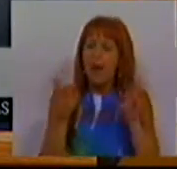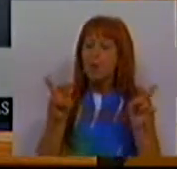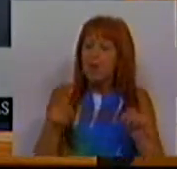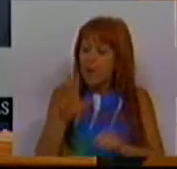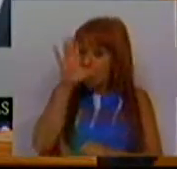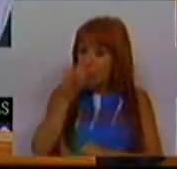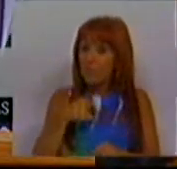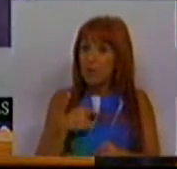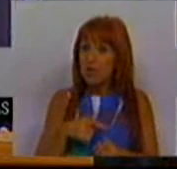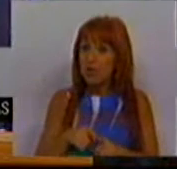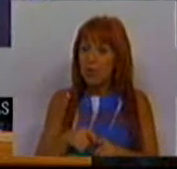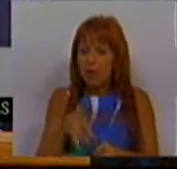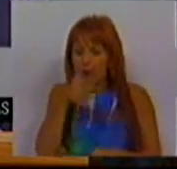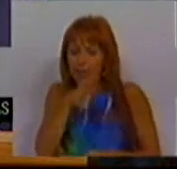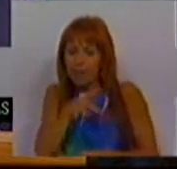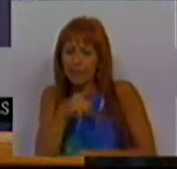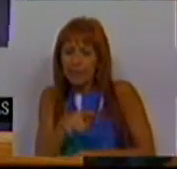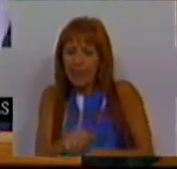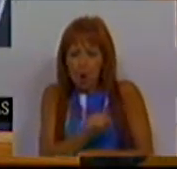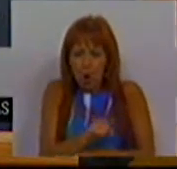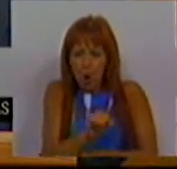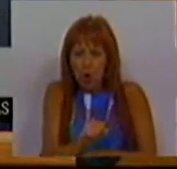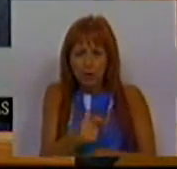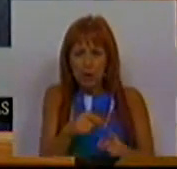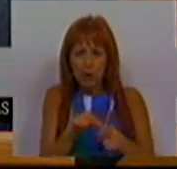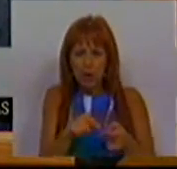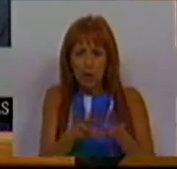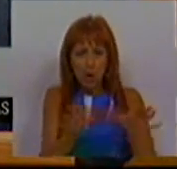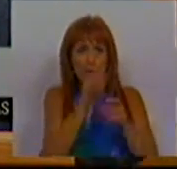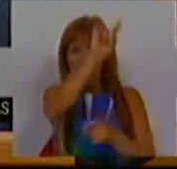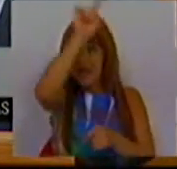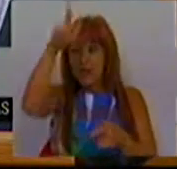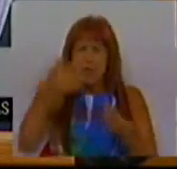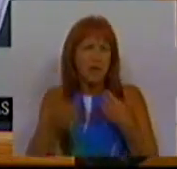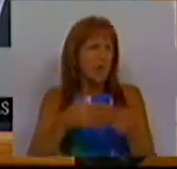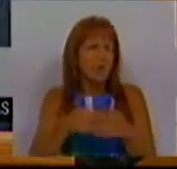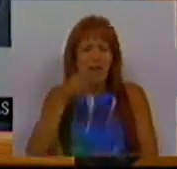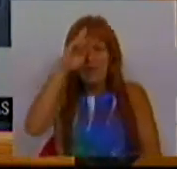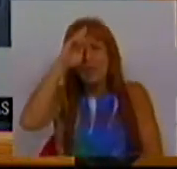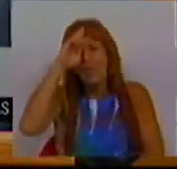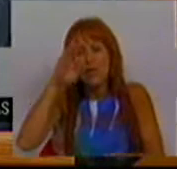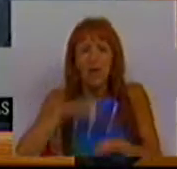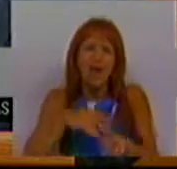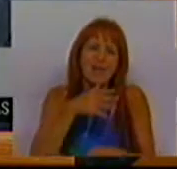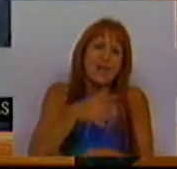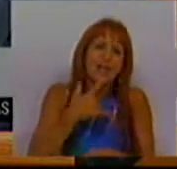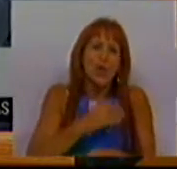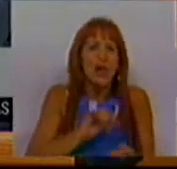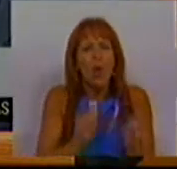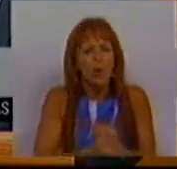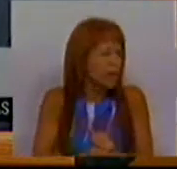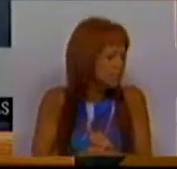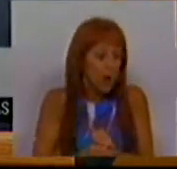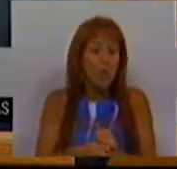também o Governo sofre do preconceito contra as nossas comunidades por mais que se esforce em fazer crer o contrário.